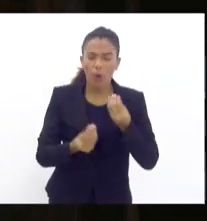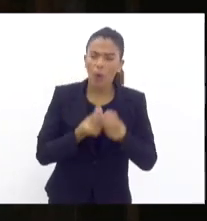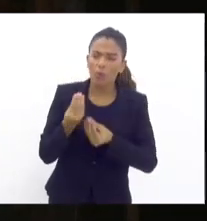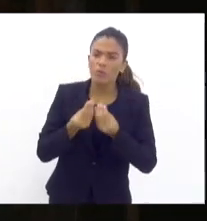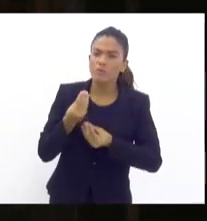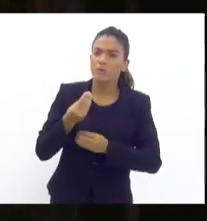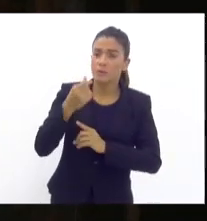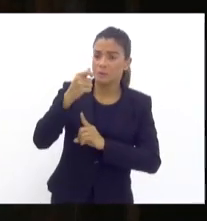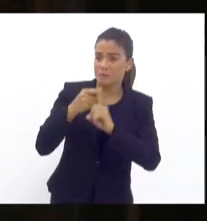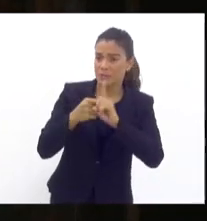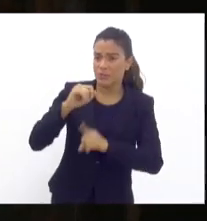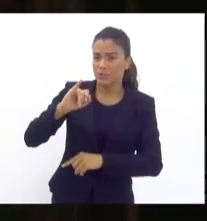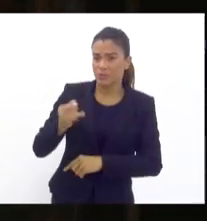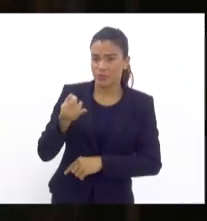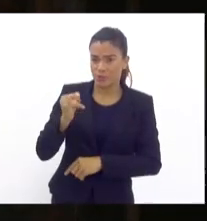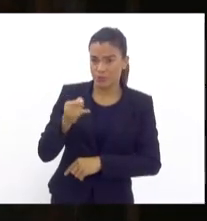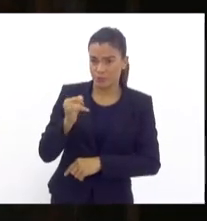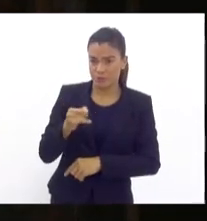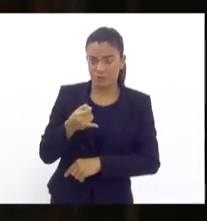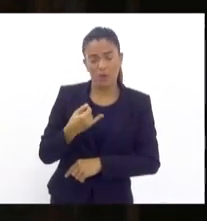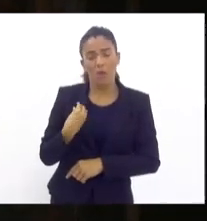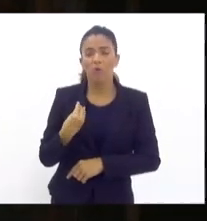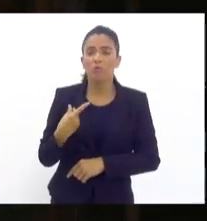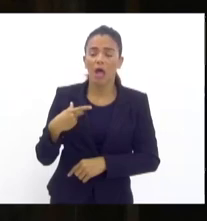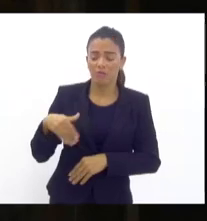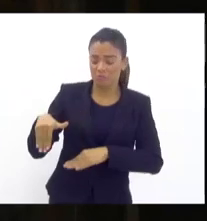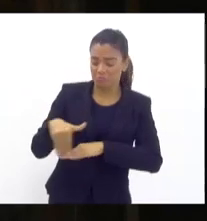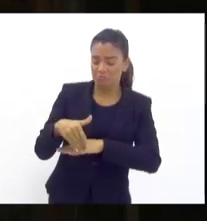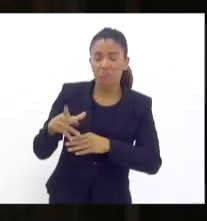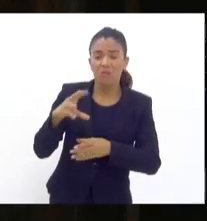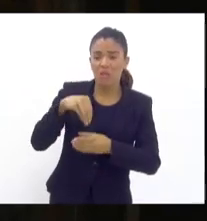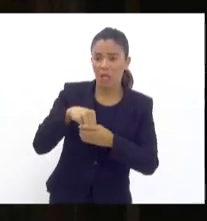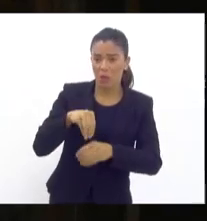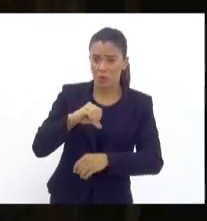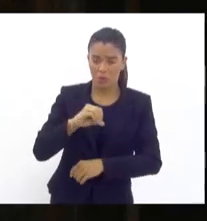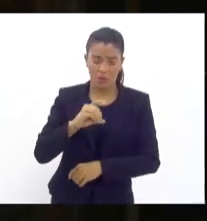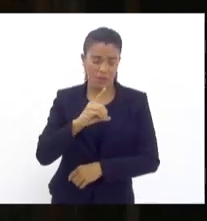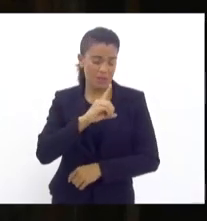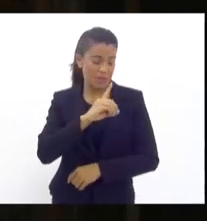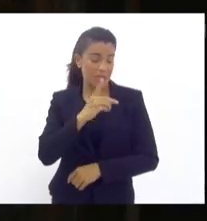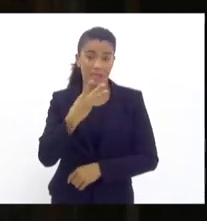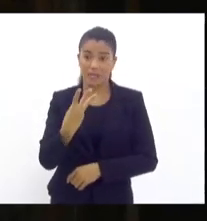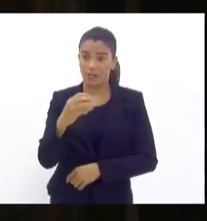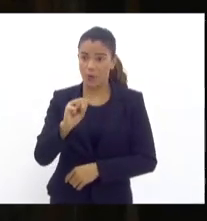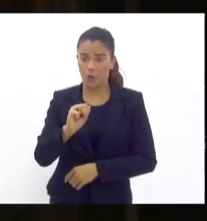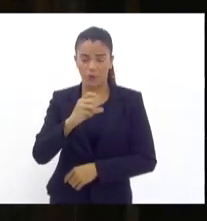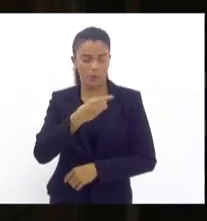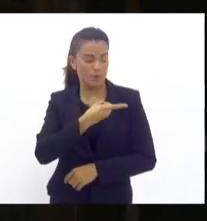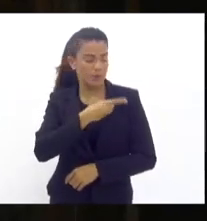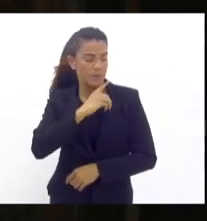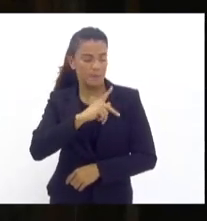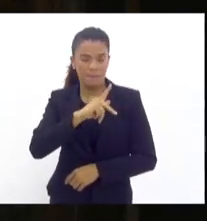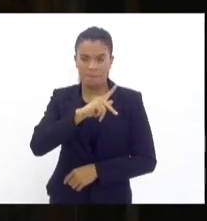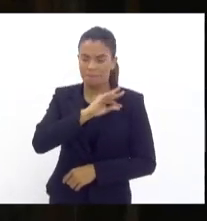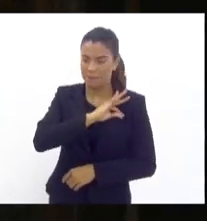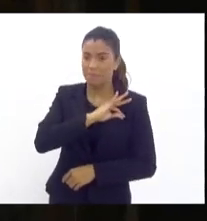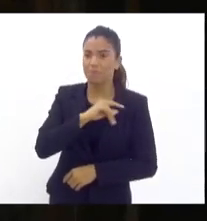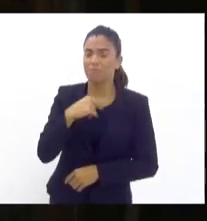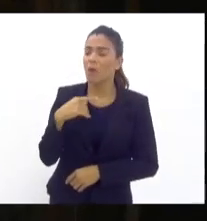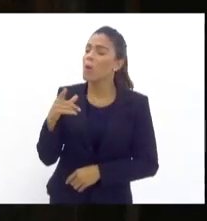janeiro, determinado dia, eu estava no saguão da 38DP, conversando com policiais, e chegou um empresário,